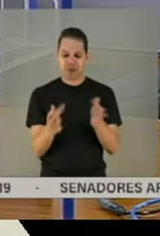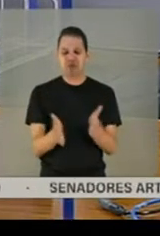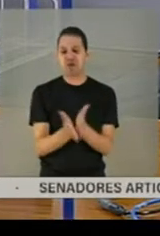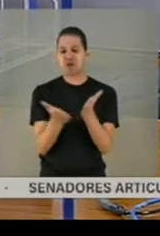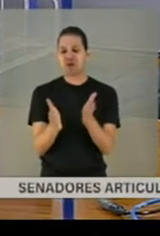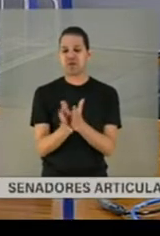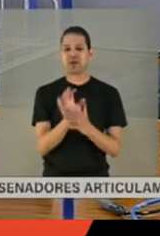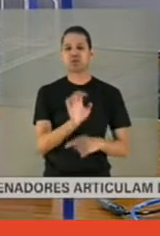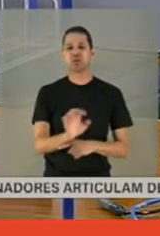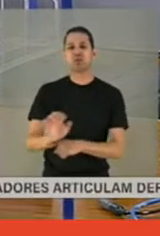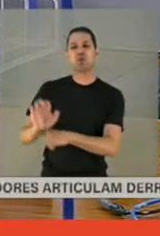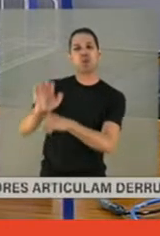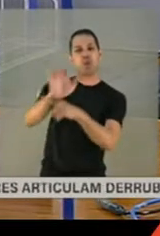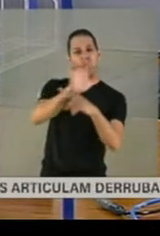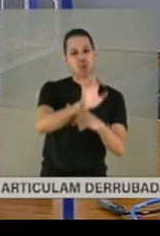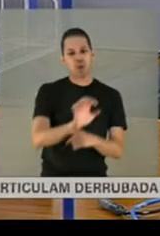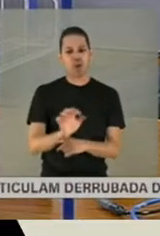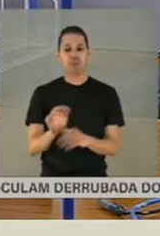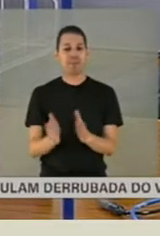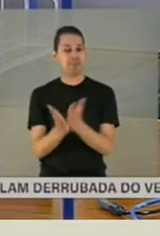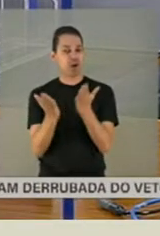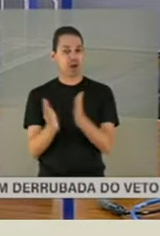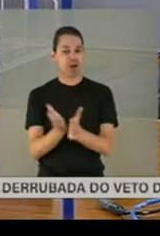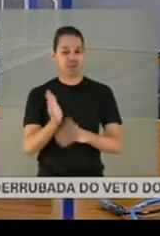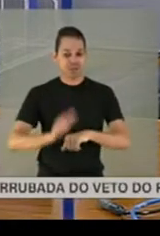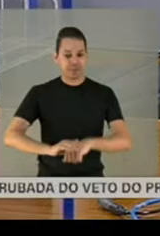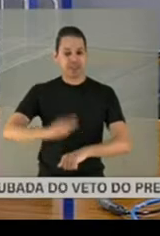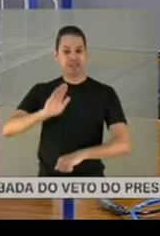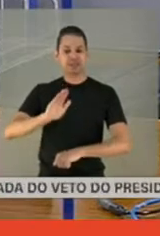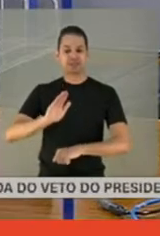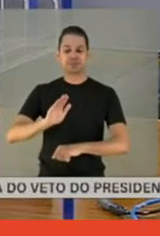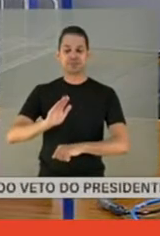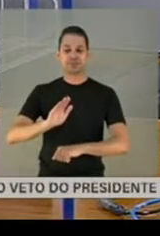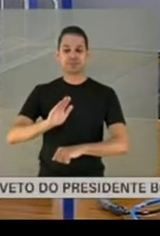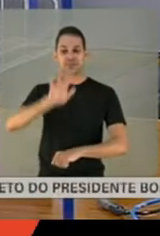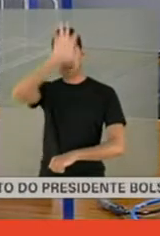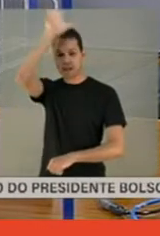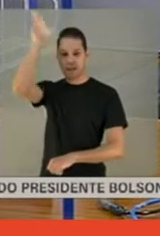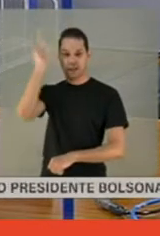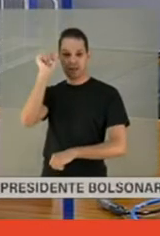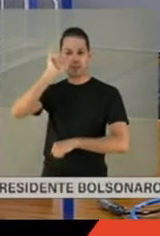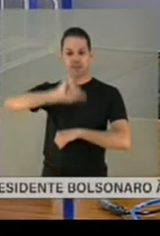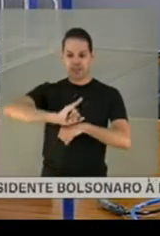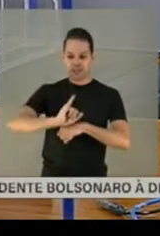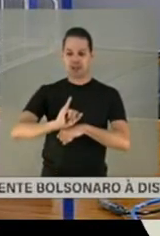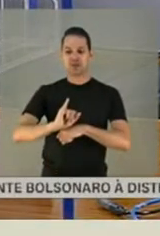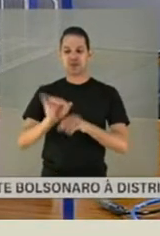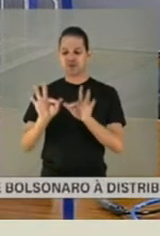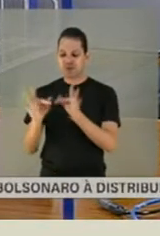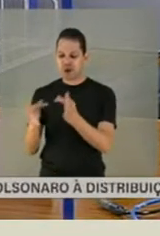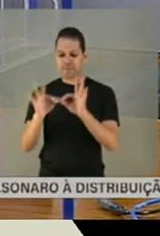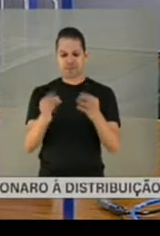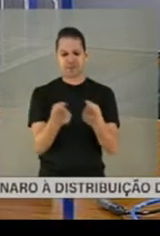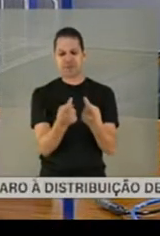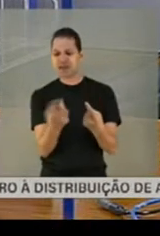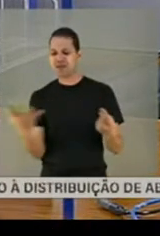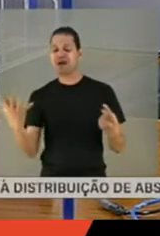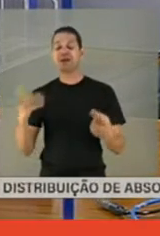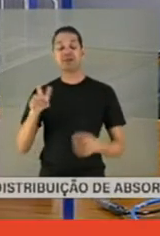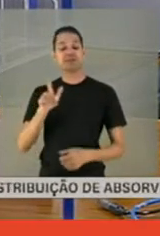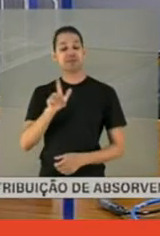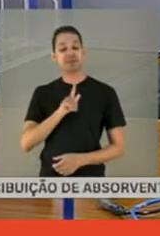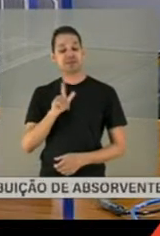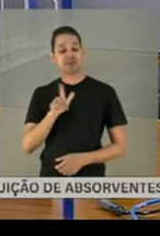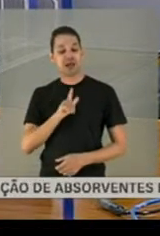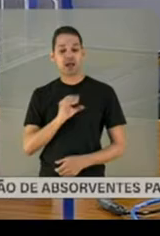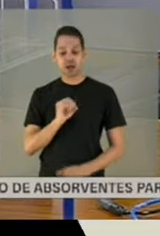Dos estados que são realmente mais pobres. Em Manaus, nós temos muitas famílias. Na ONG que ajuda os bebês,